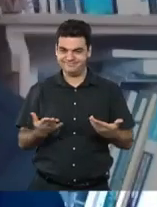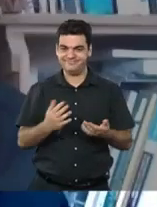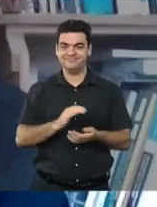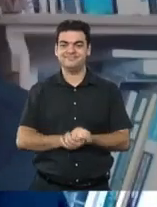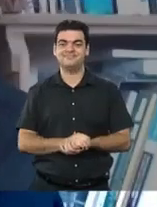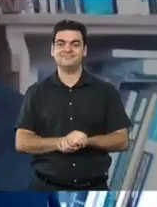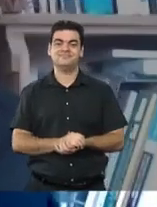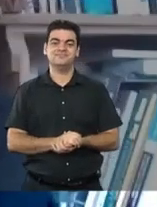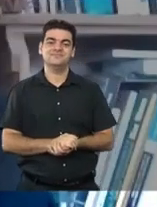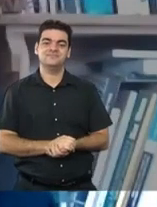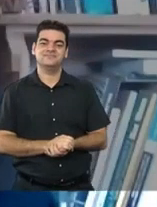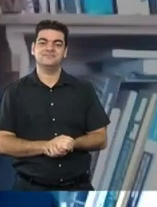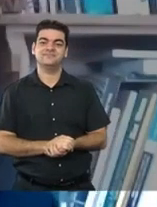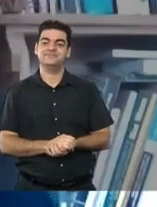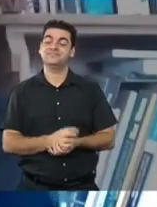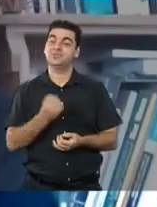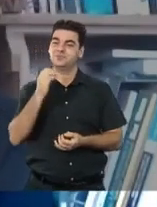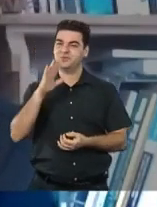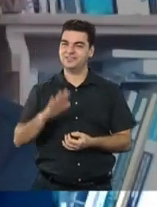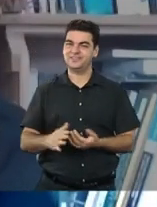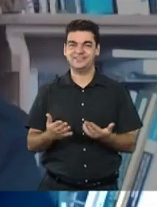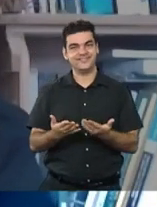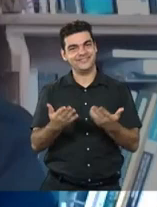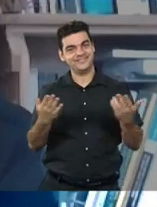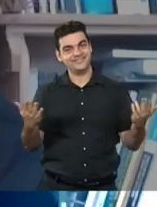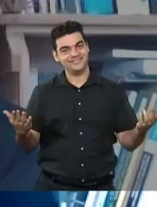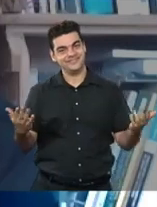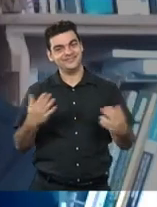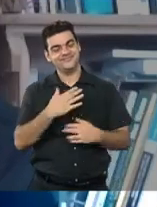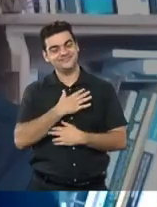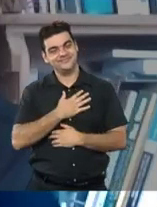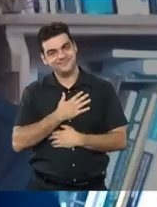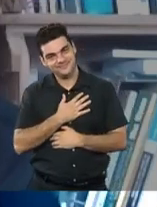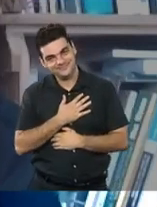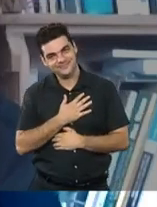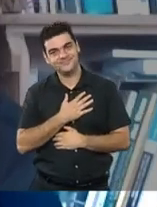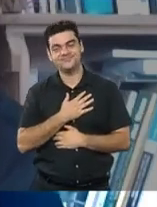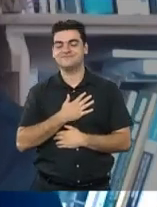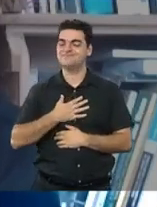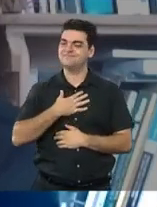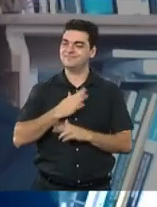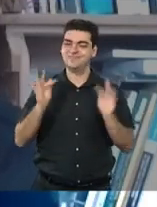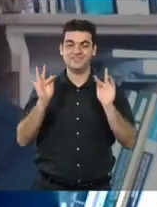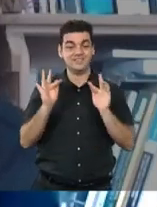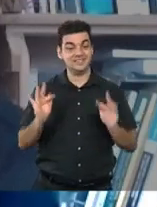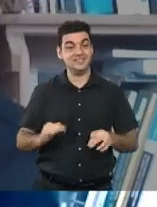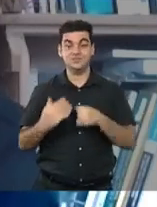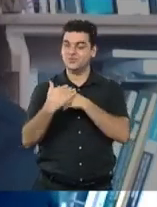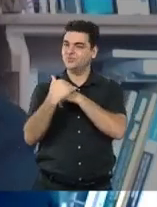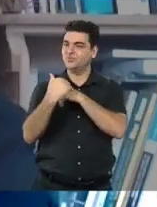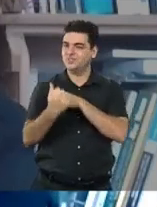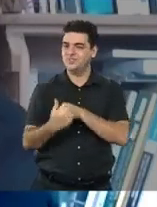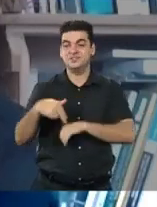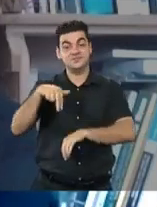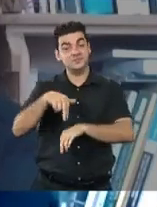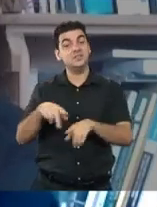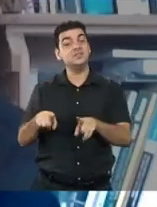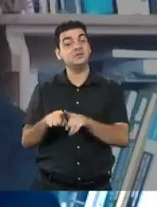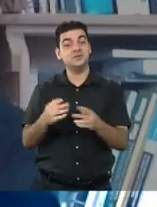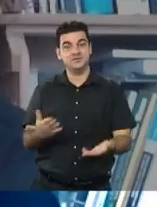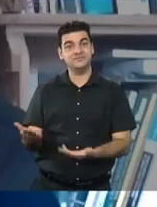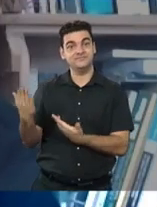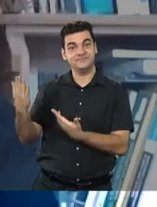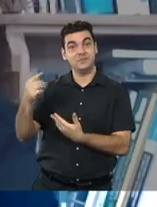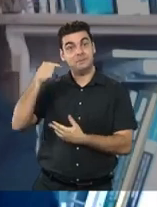tarde, querida. Boa tarde, companheiras. Prazer estar conversando aqui com vocês. Agradeço muito a fala do ministro